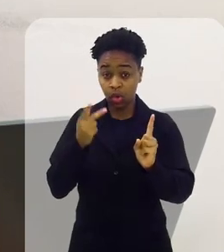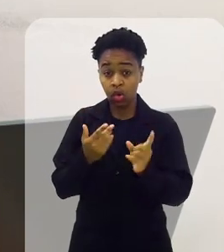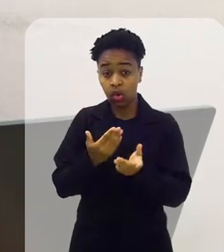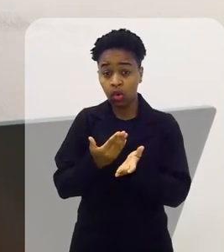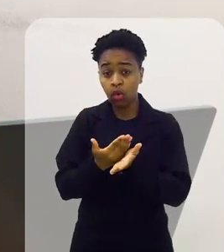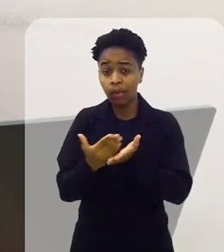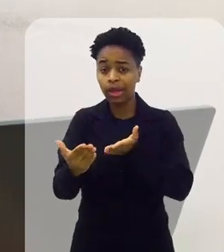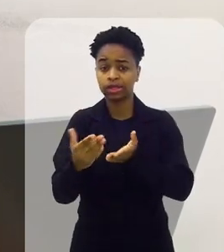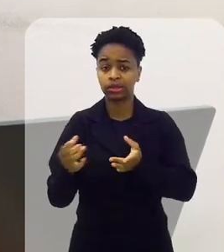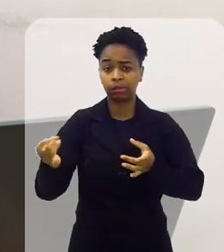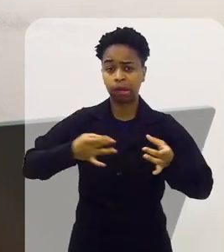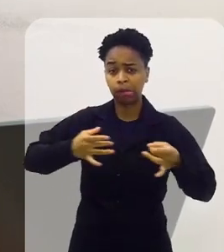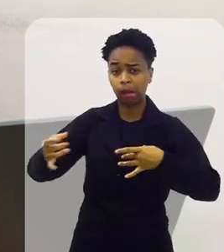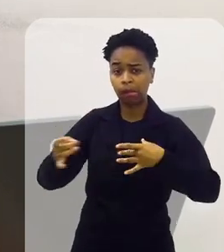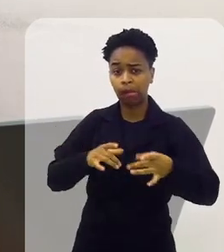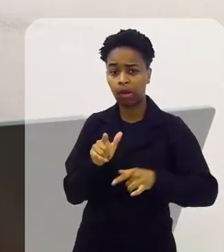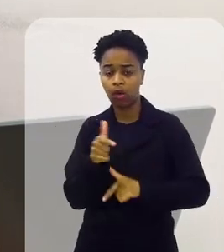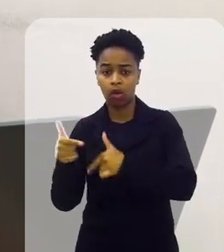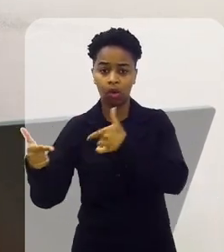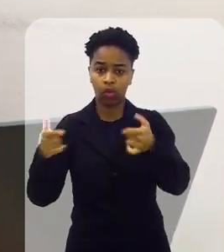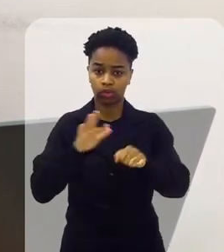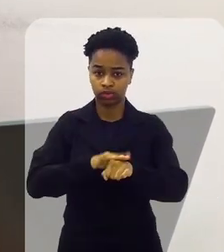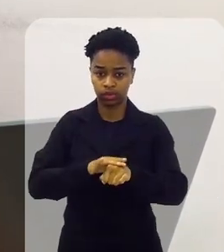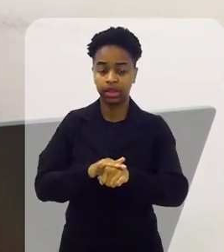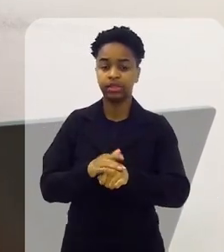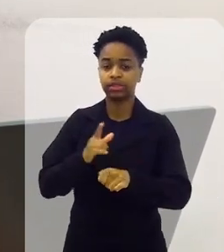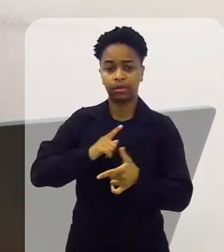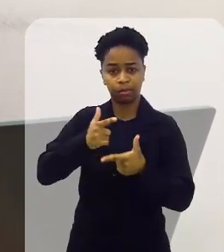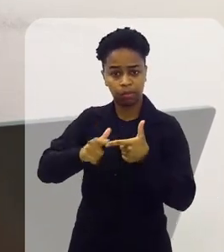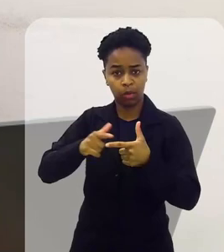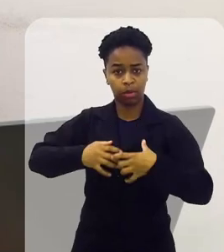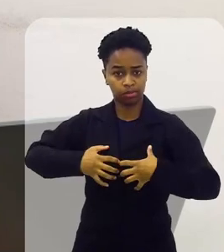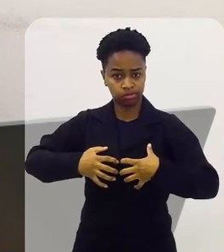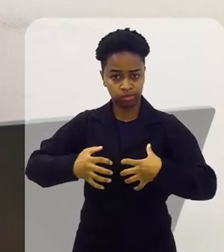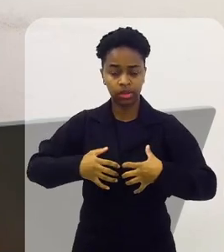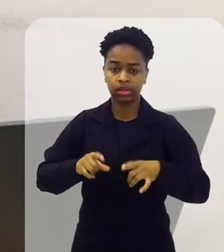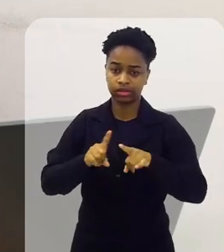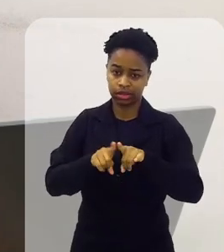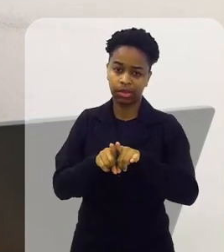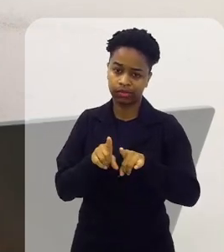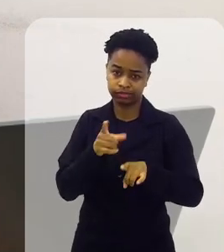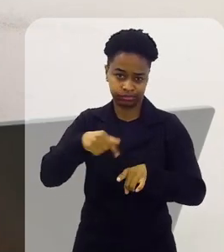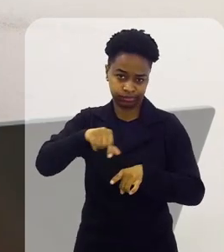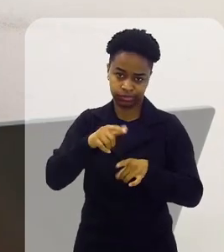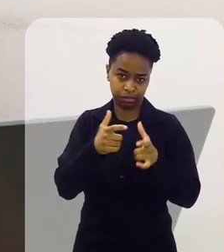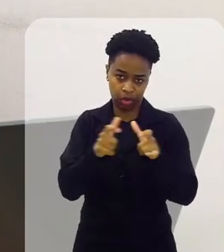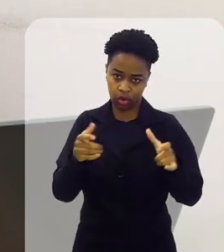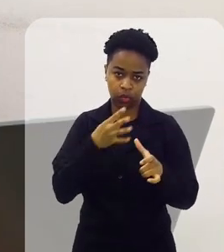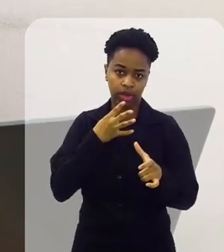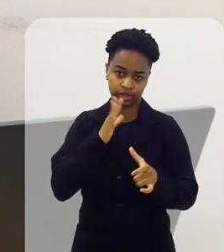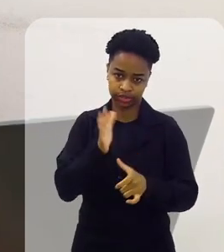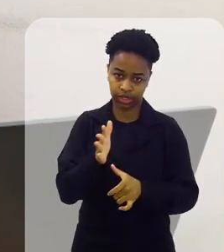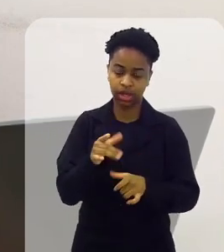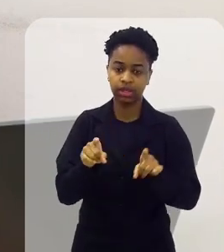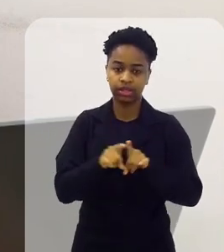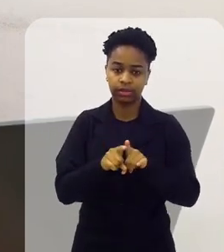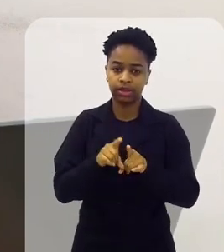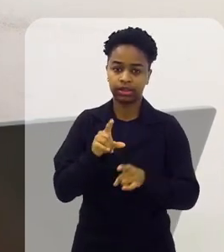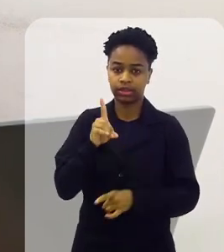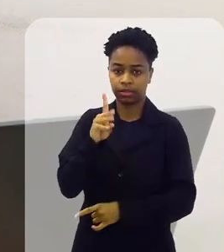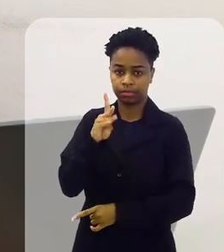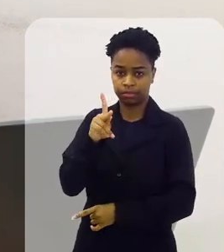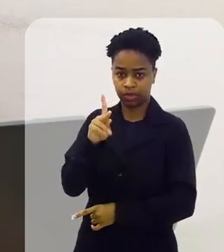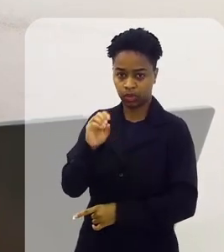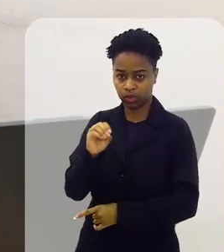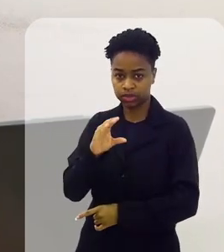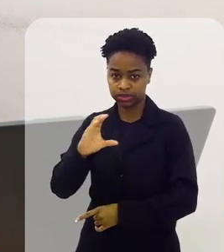desenvolver outros problemas, além dos problemas pulmonares, que são os mais corriqueiros e todo mundo conhece. A gente tem o DPOC,